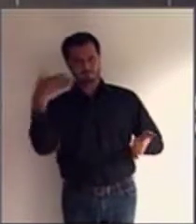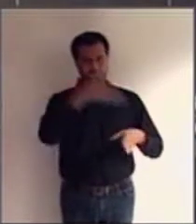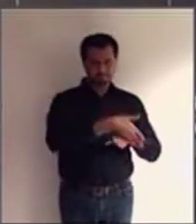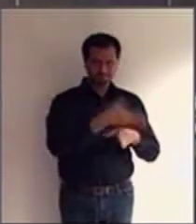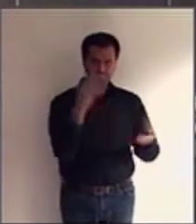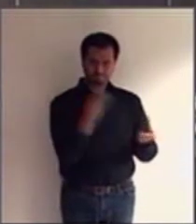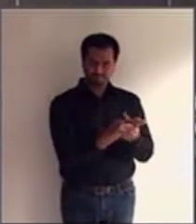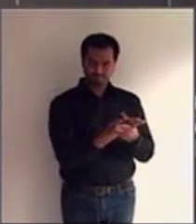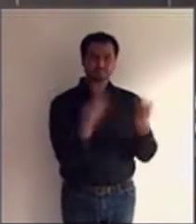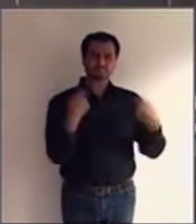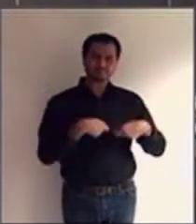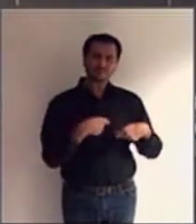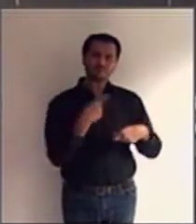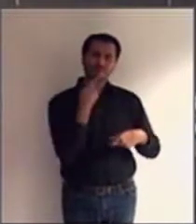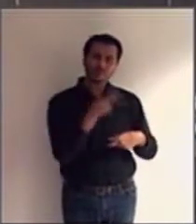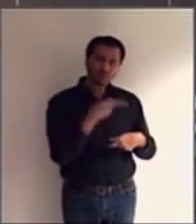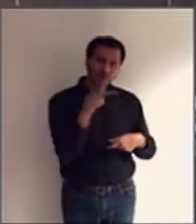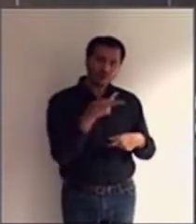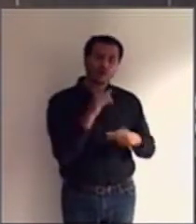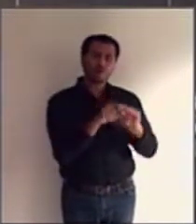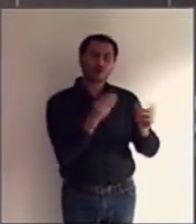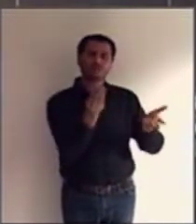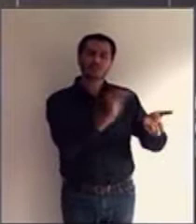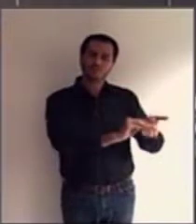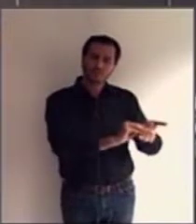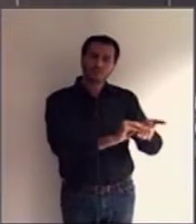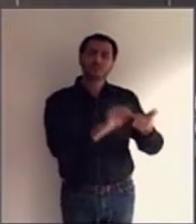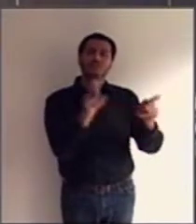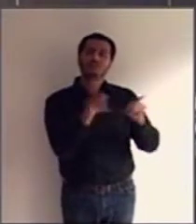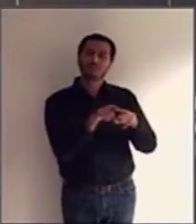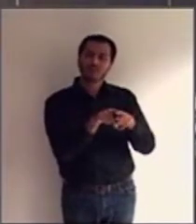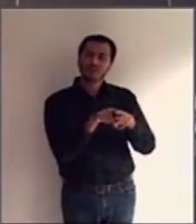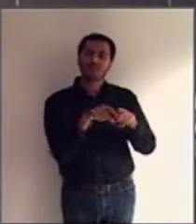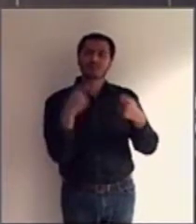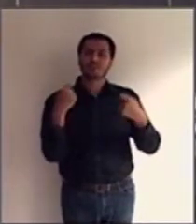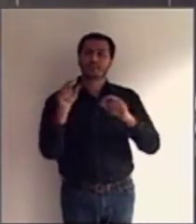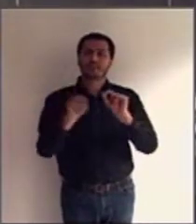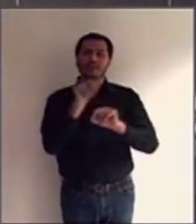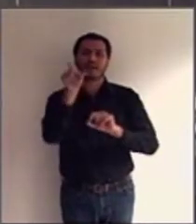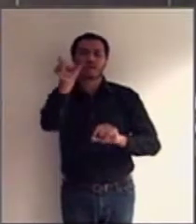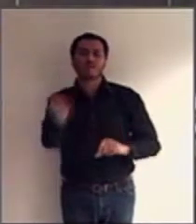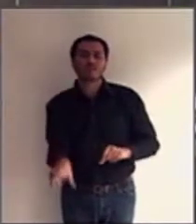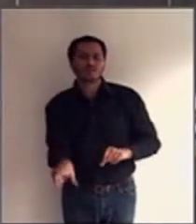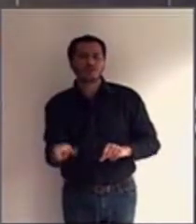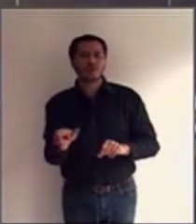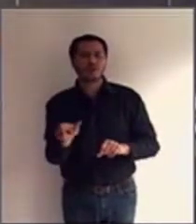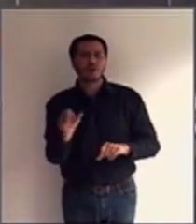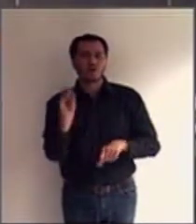e indicar a pessoa que deve ser nomeada como curador ao final do processo.